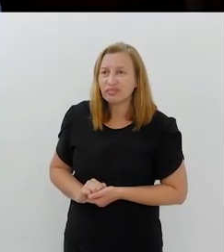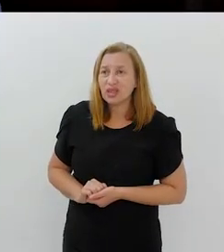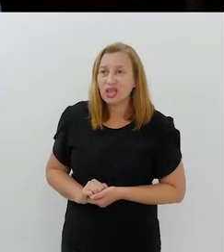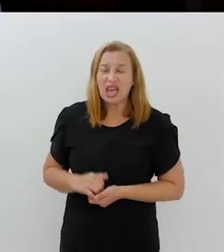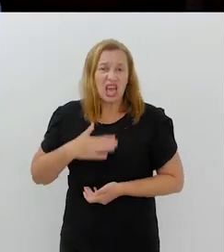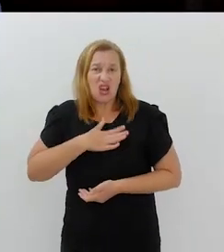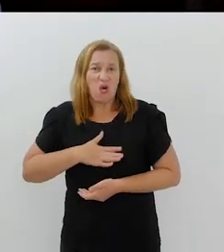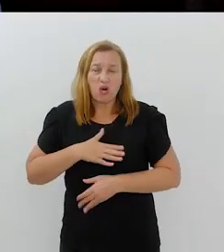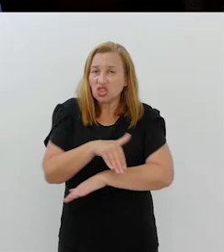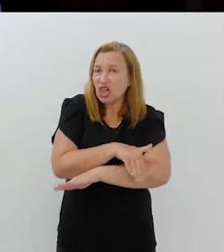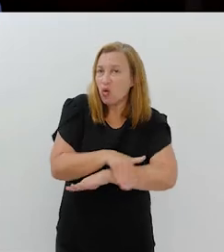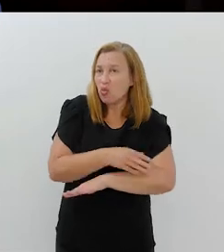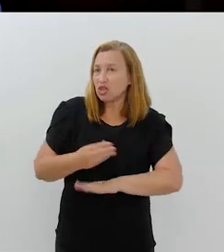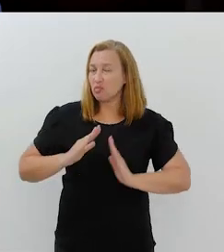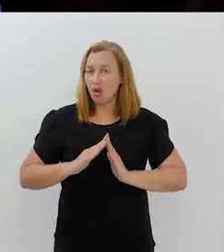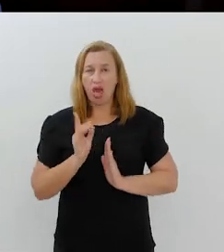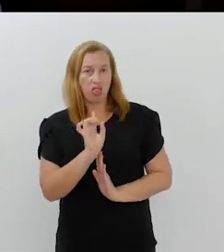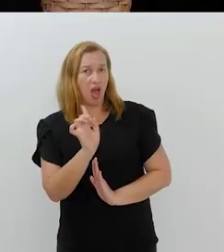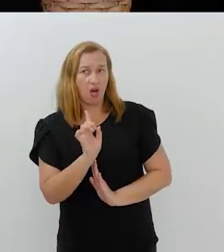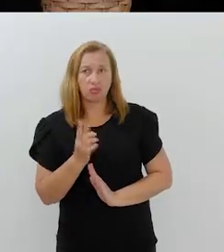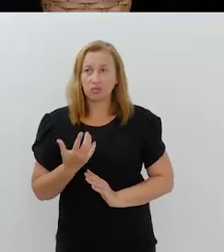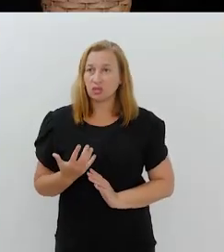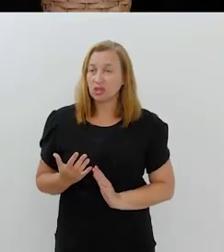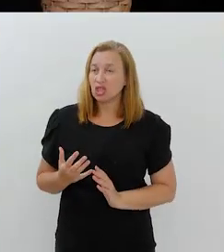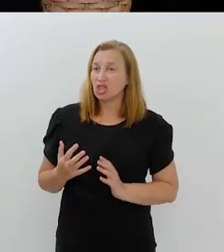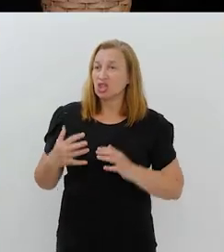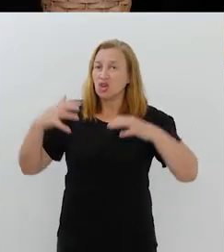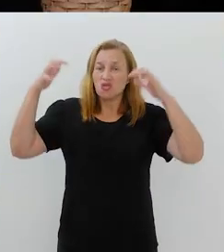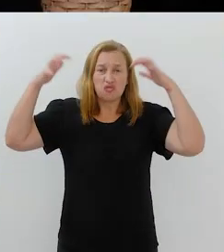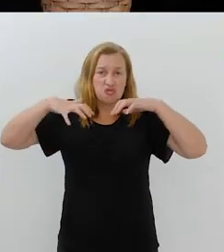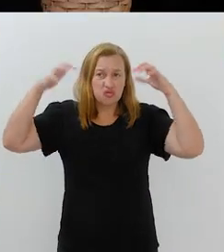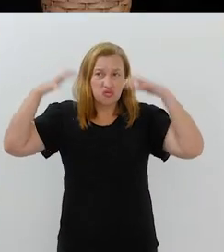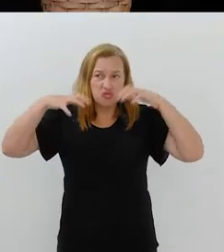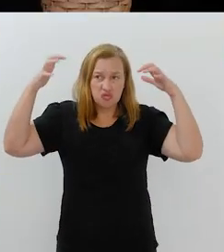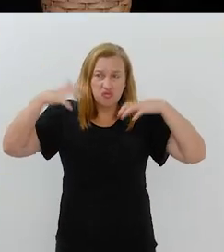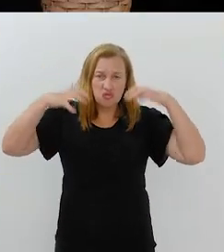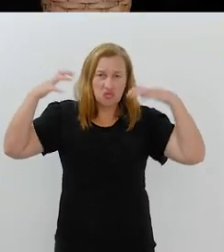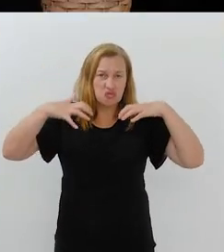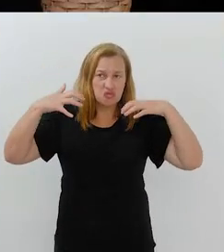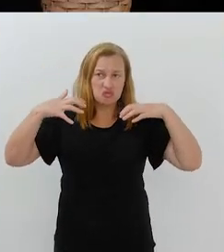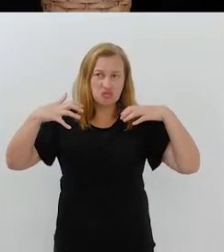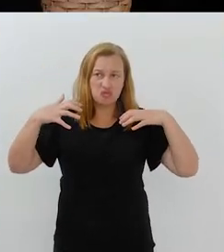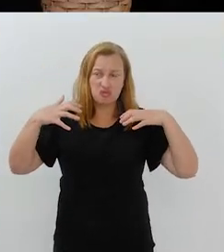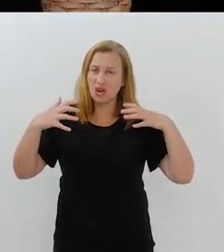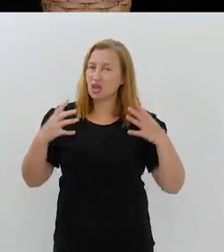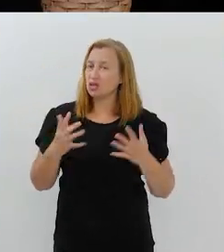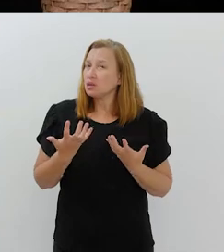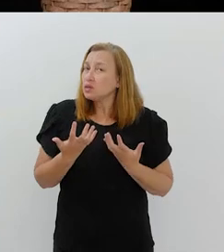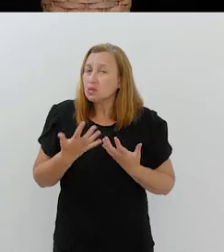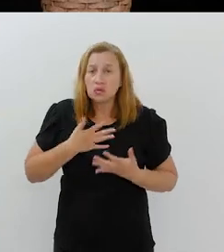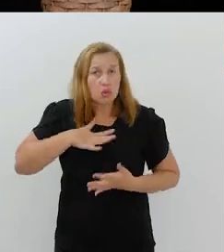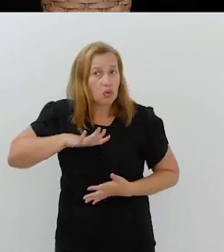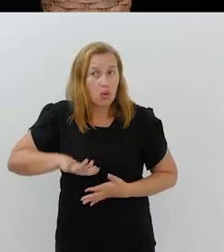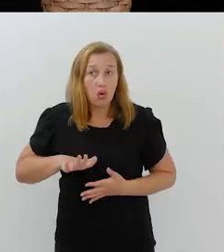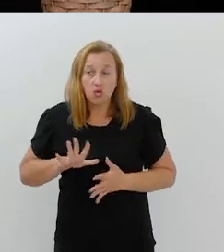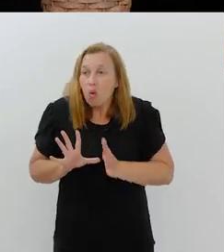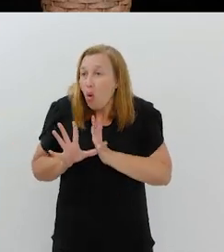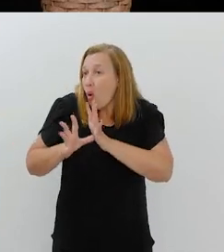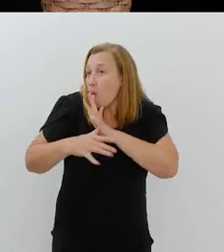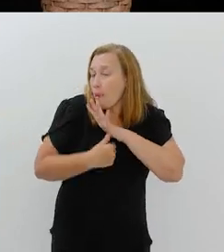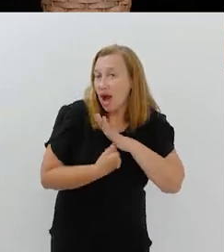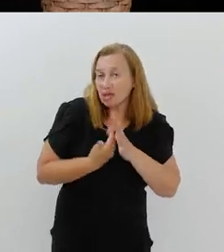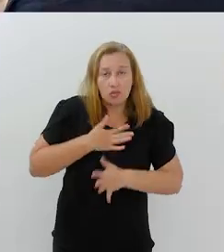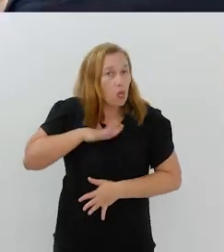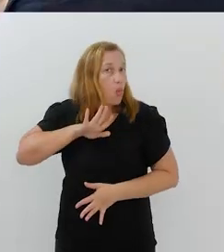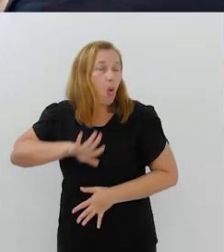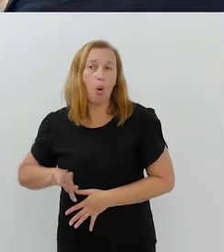gosta. Ele gosta de na rua. Não, ninguém gosta de na rua, ninguém gosta de pegar chuva no dia que chove, ninguém gosta de ser